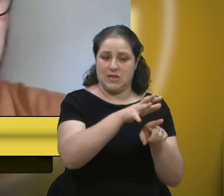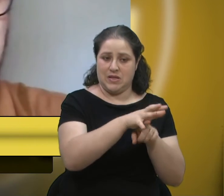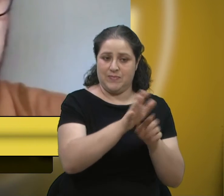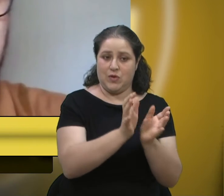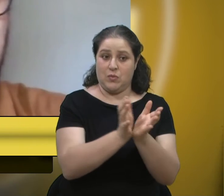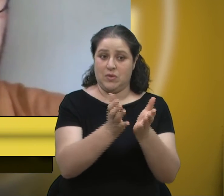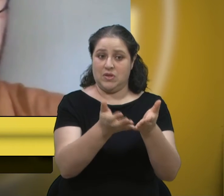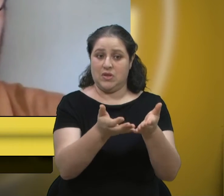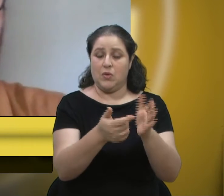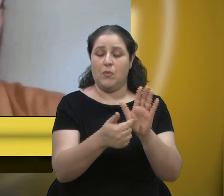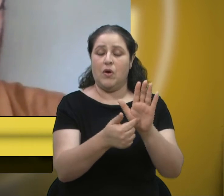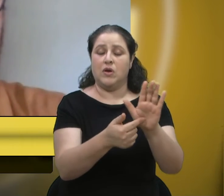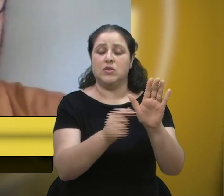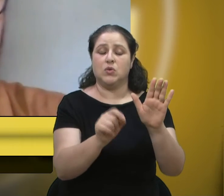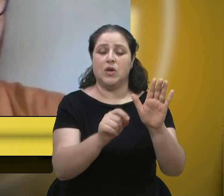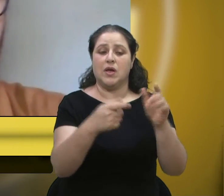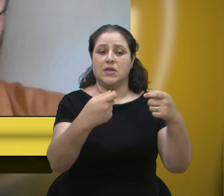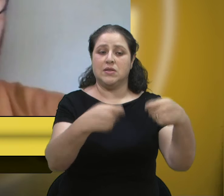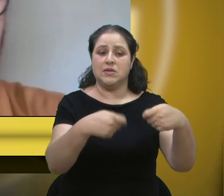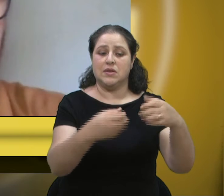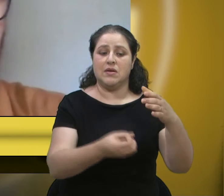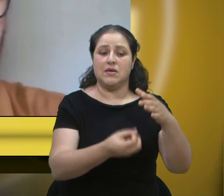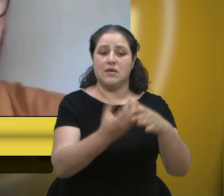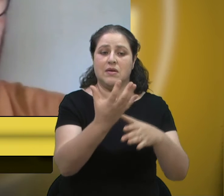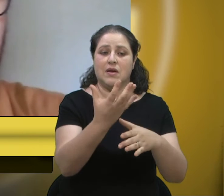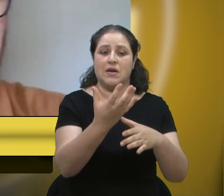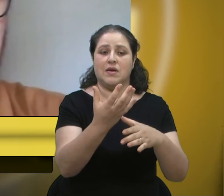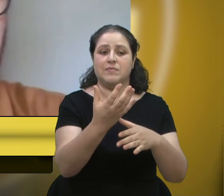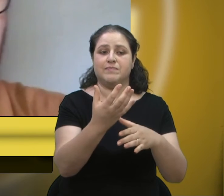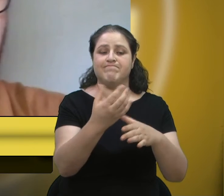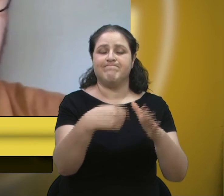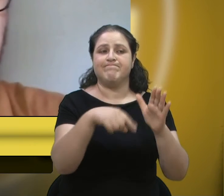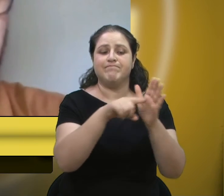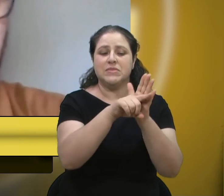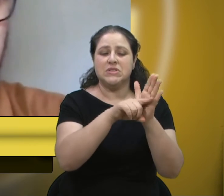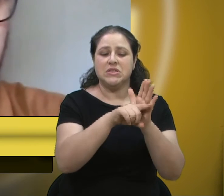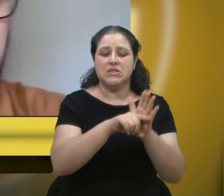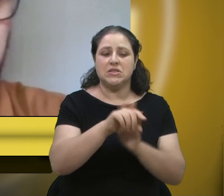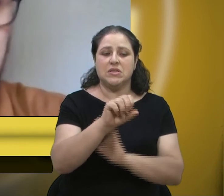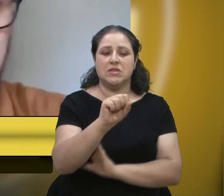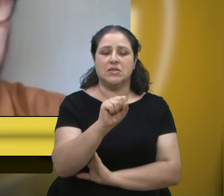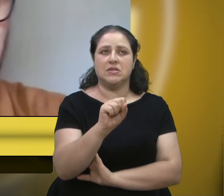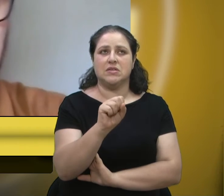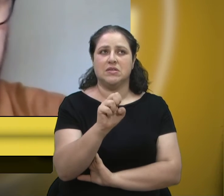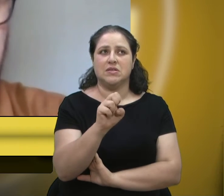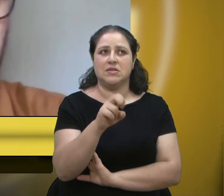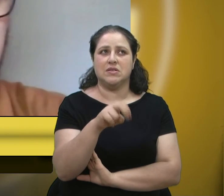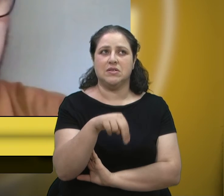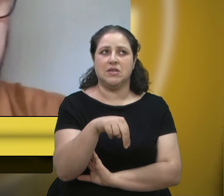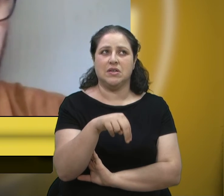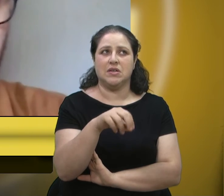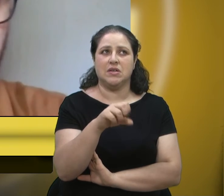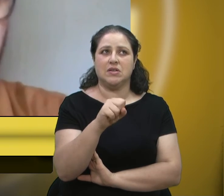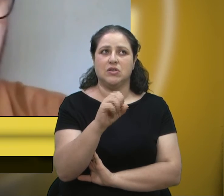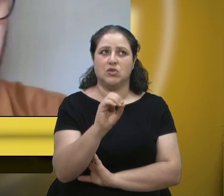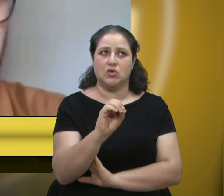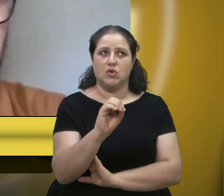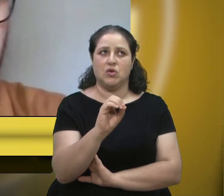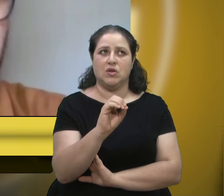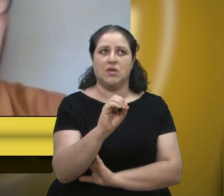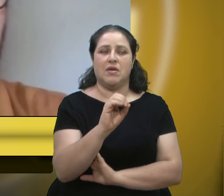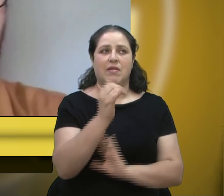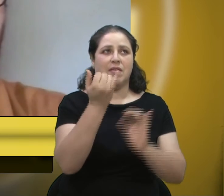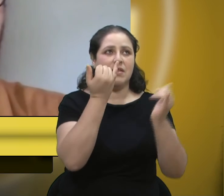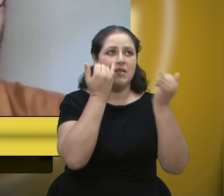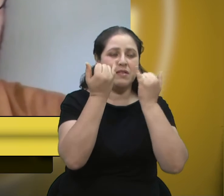a necessidade da criação de um censo, de um levantamento com as informações, os dados agrícolas do nosso município.